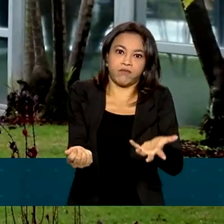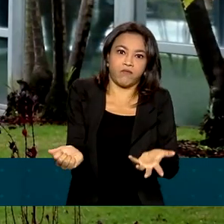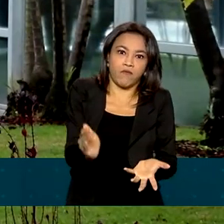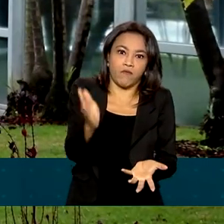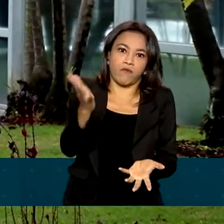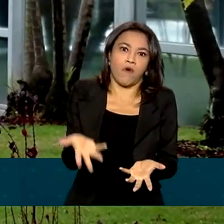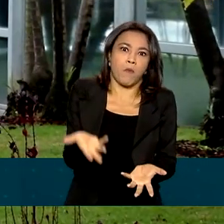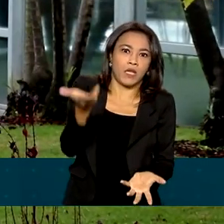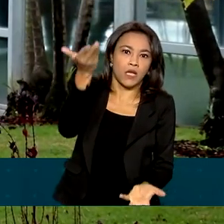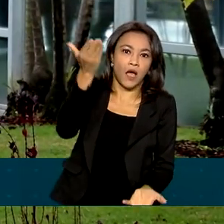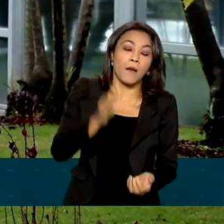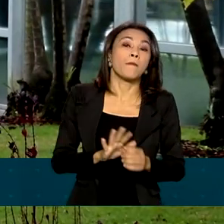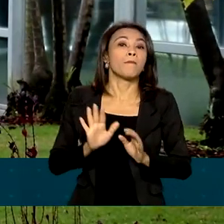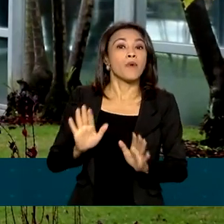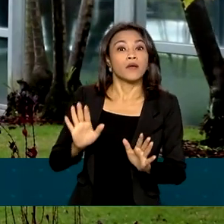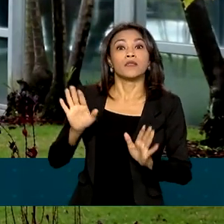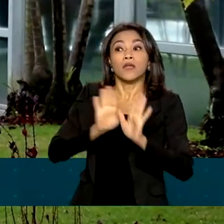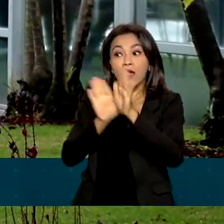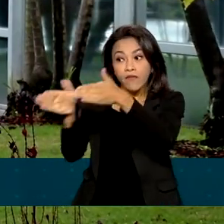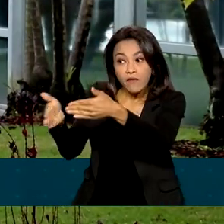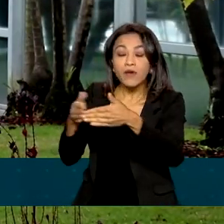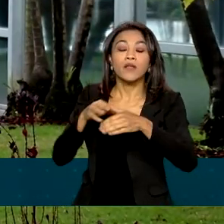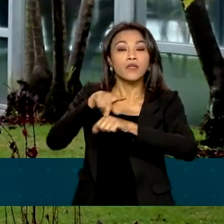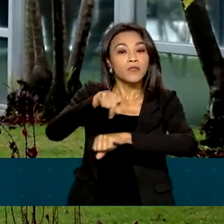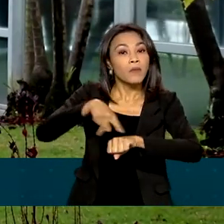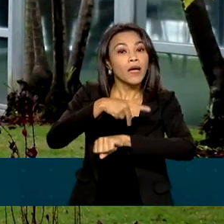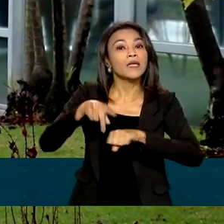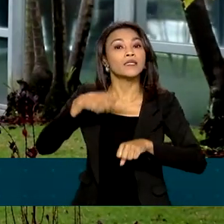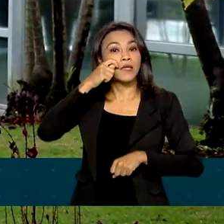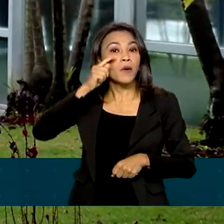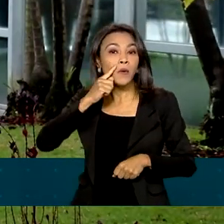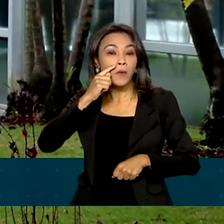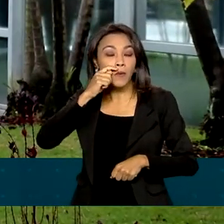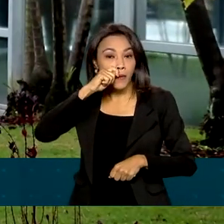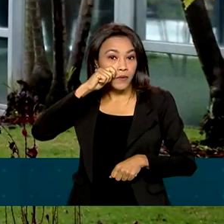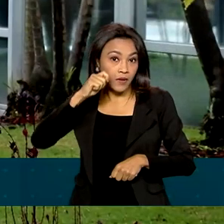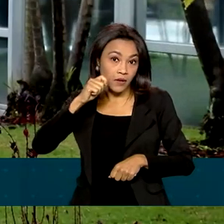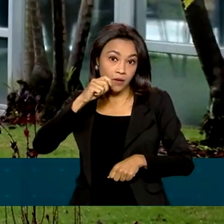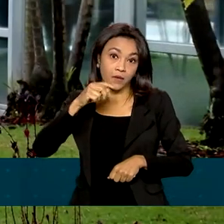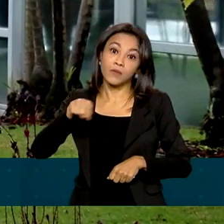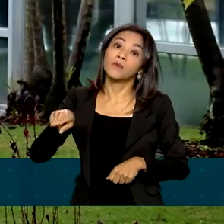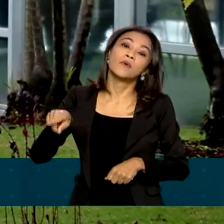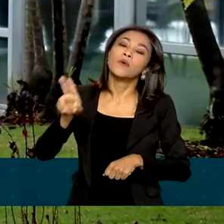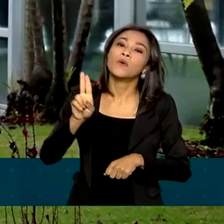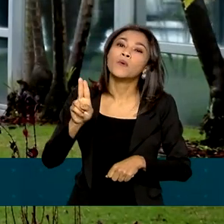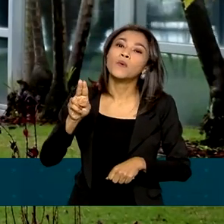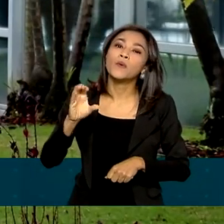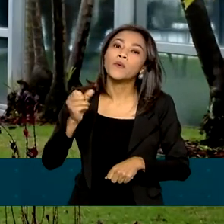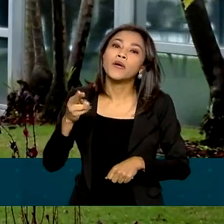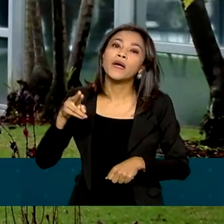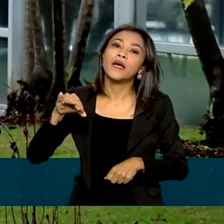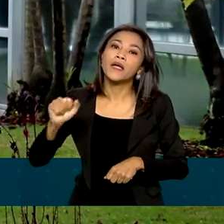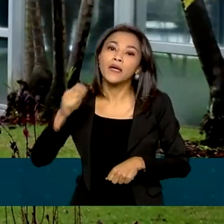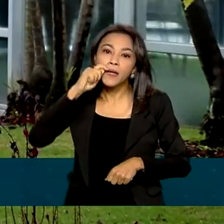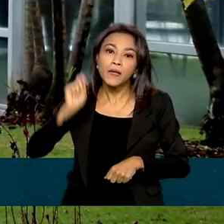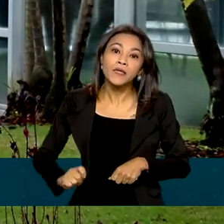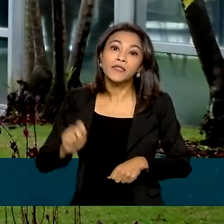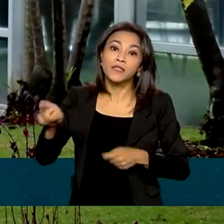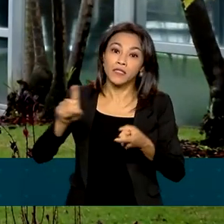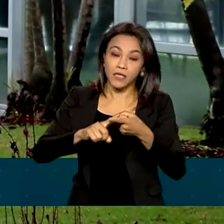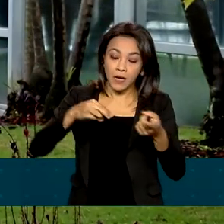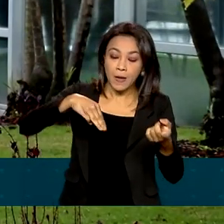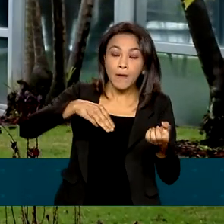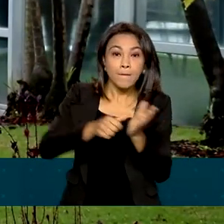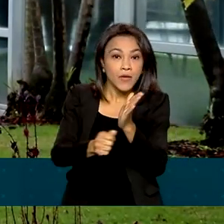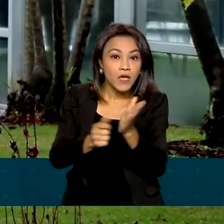a Ucrânia é uma das referências globais na produção de grãos, principalmente milho, trigo e cevada. E